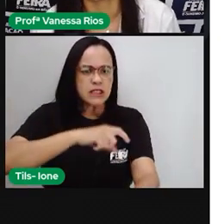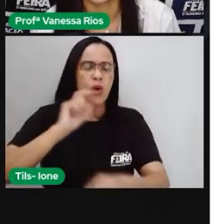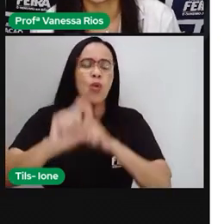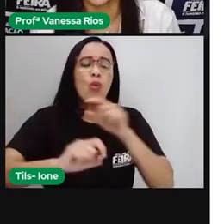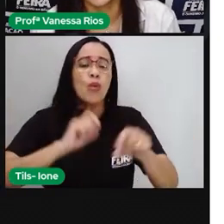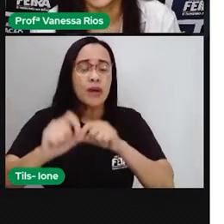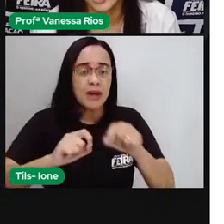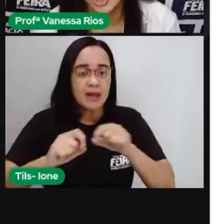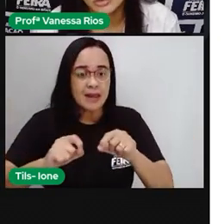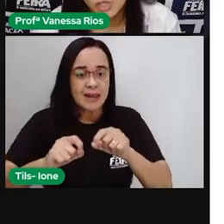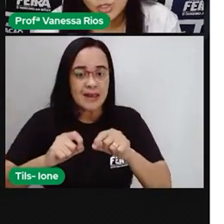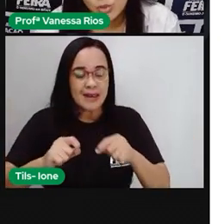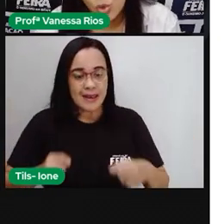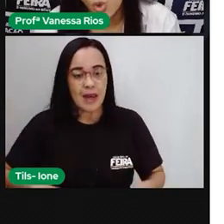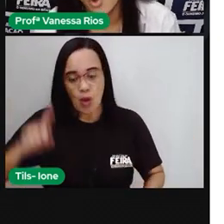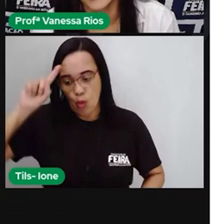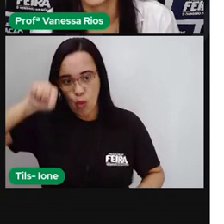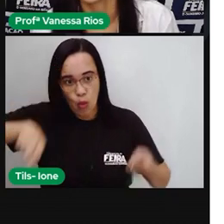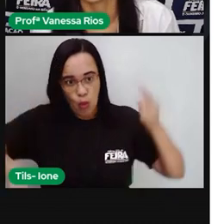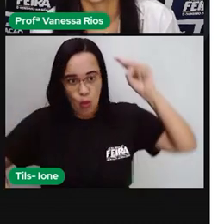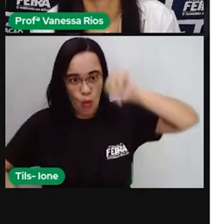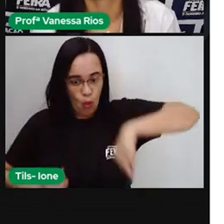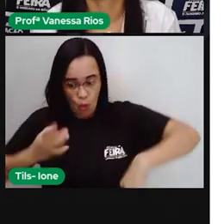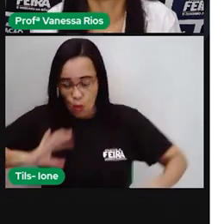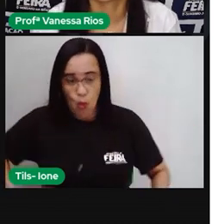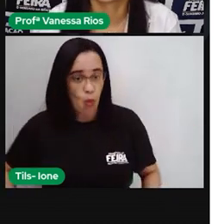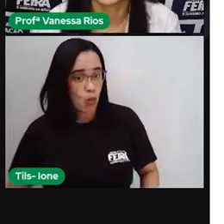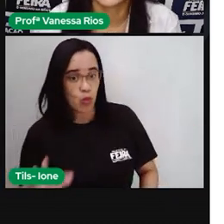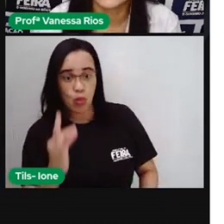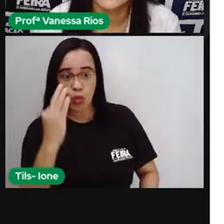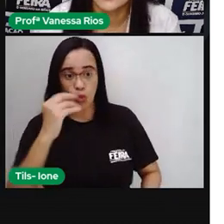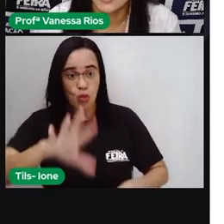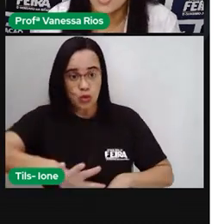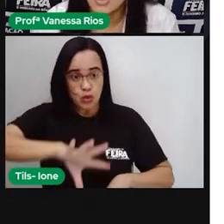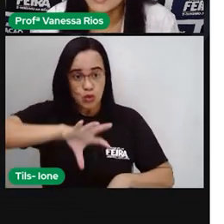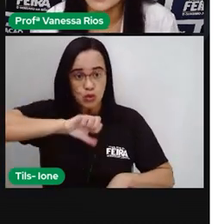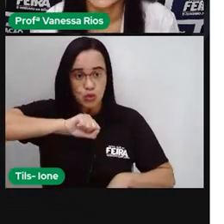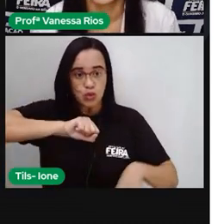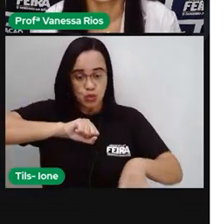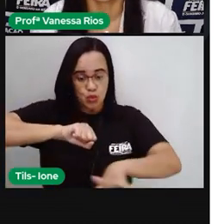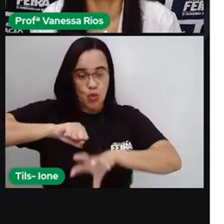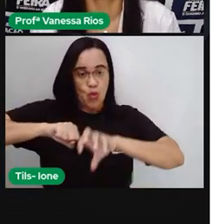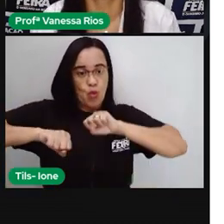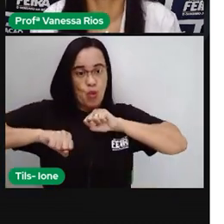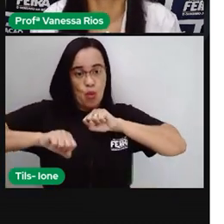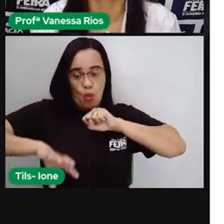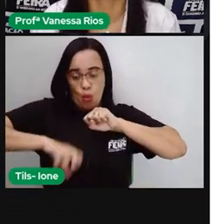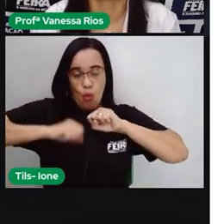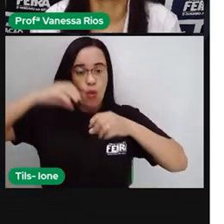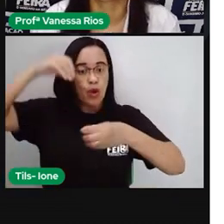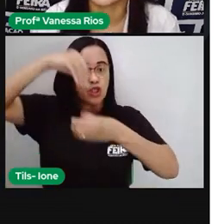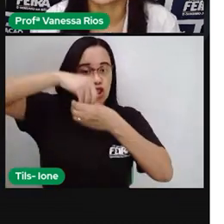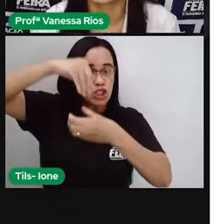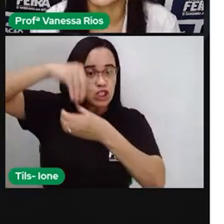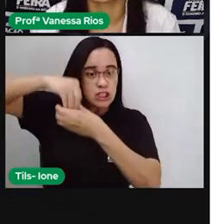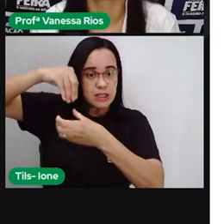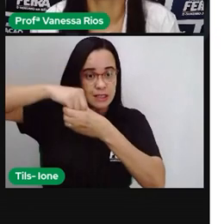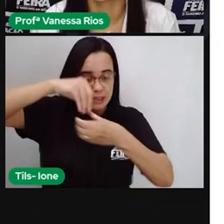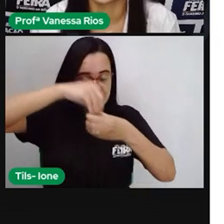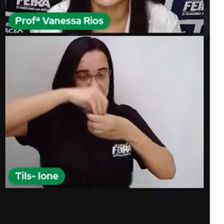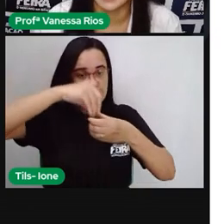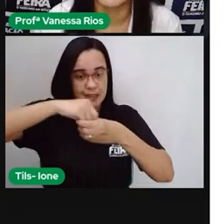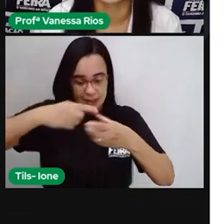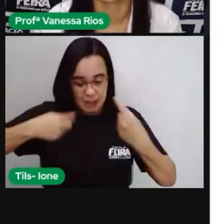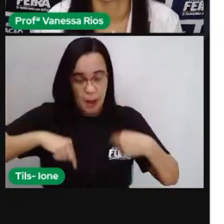levados aí por todo o nosso corpo, absorvido por nossos órgãos e colocando os nossos órgãos aí para